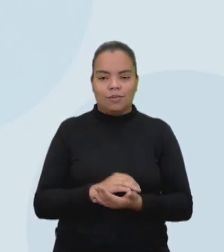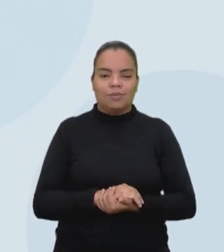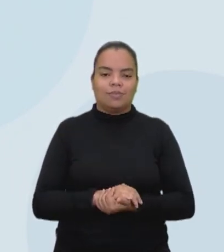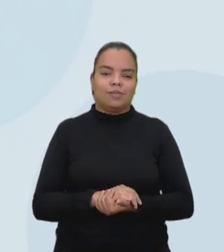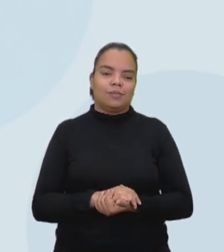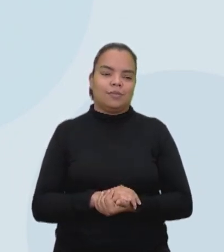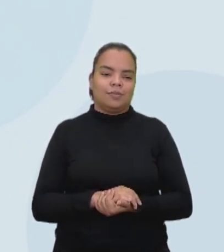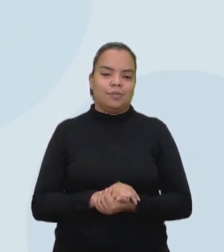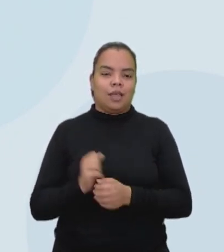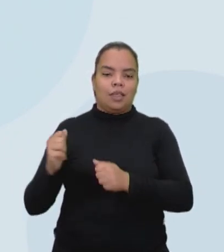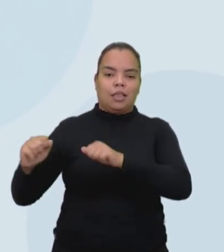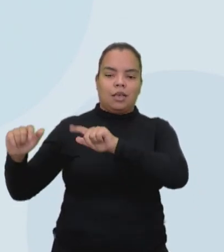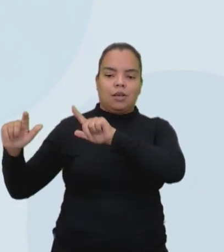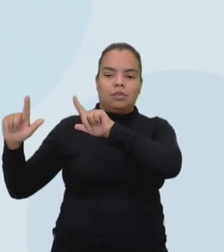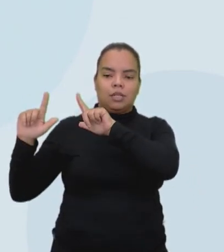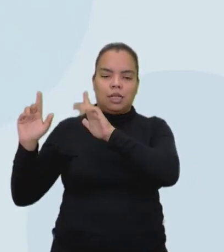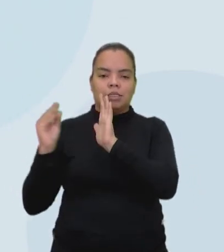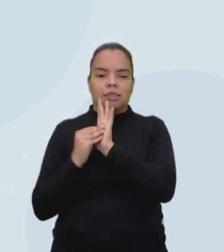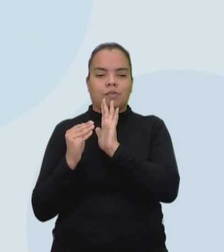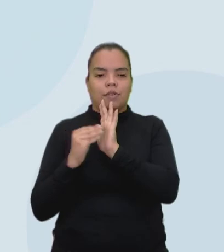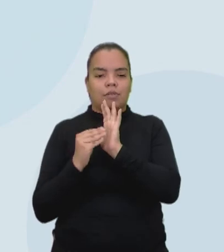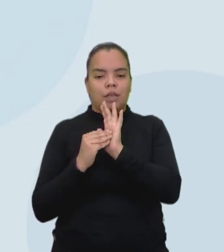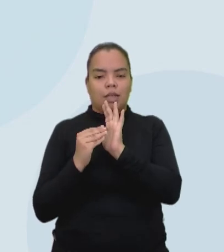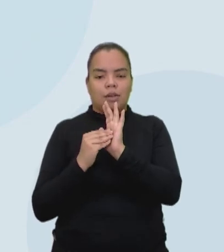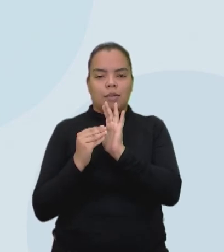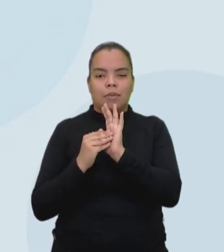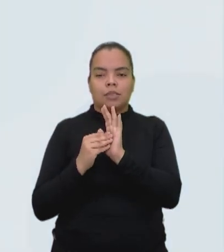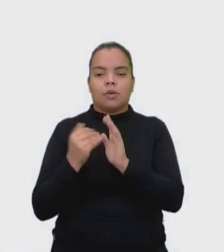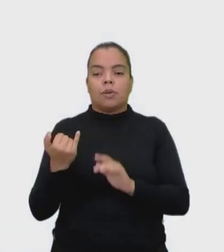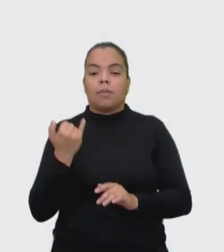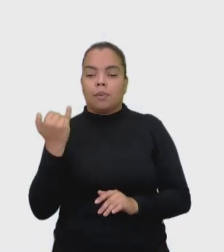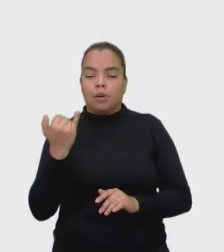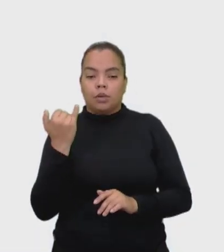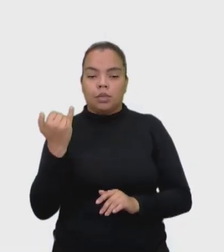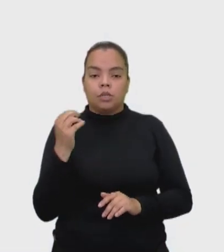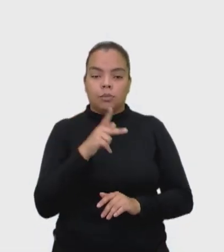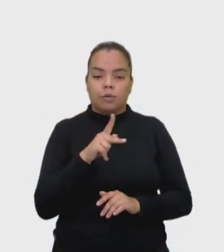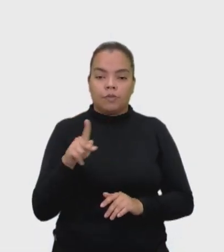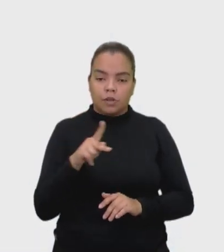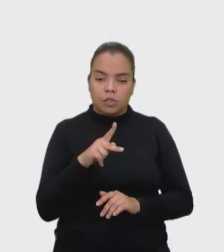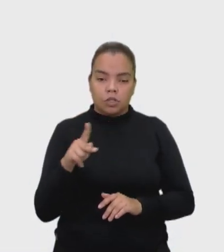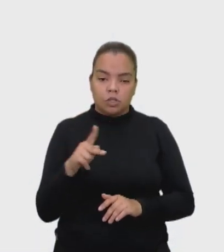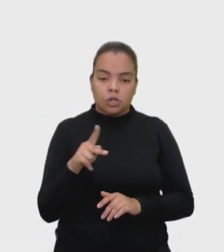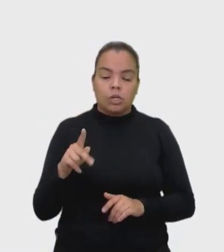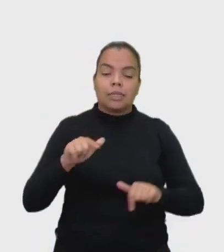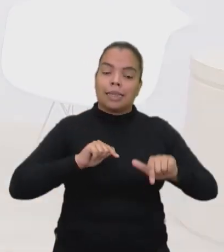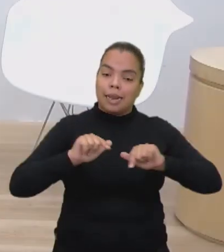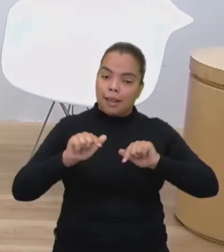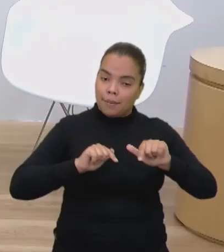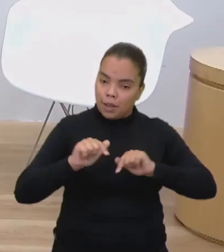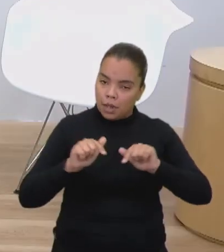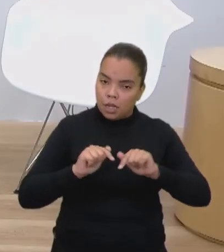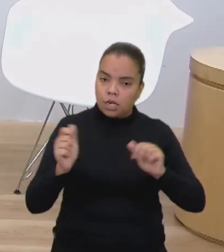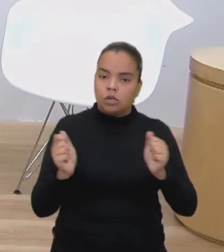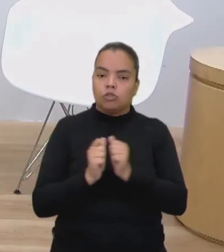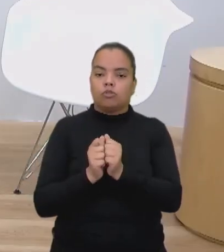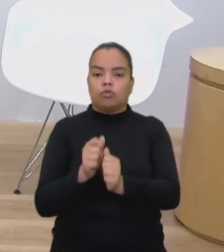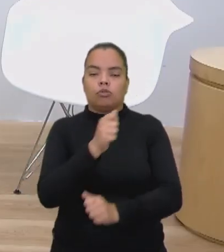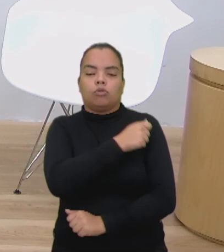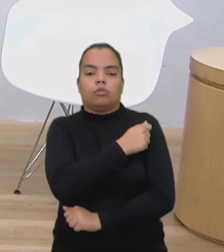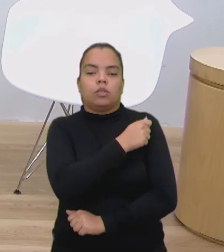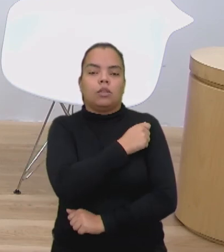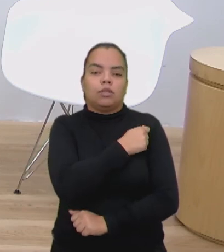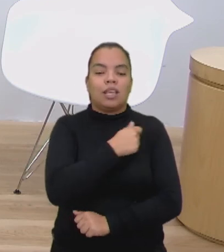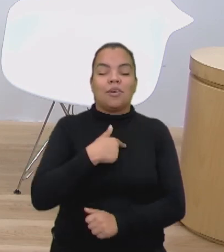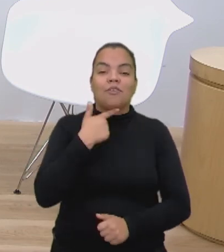Tem alguns slides que faltaram, mas o importante é que o professor parceiro trabalhe isso com os alunos. Avaliem a aula e eu estou ansioso